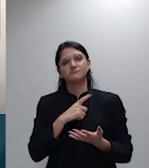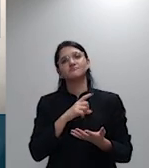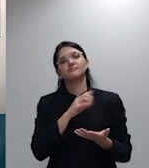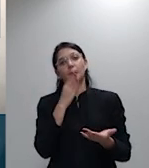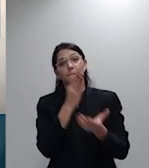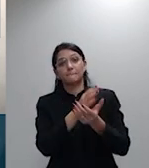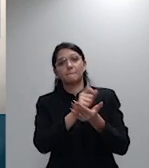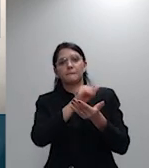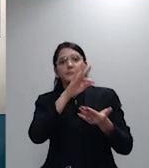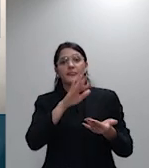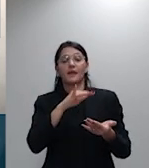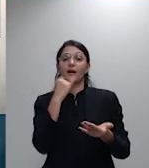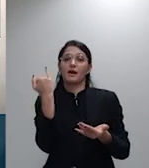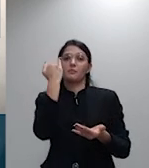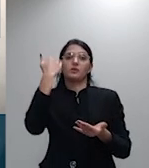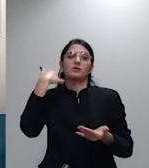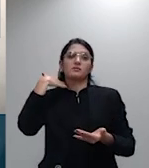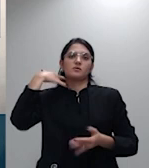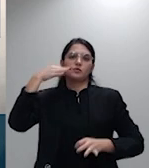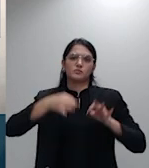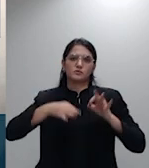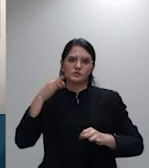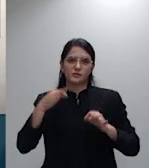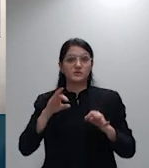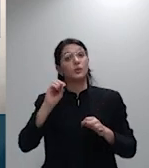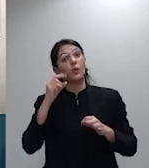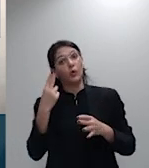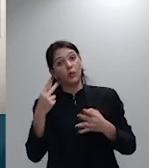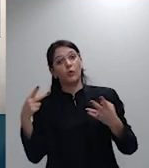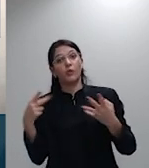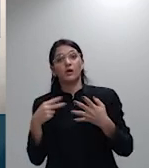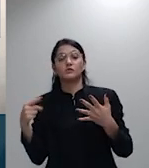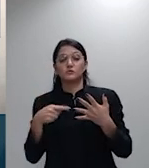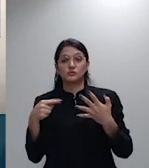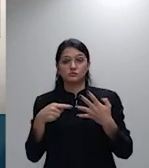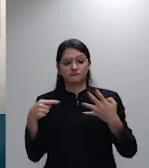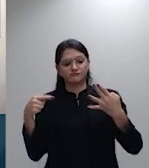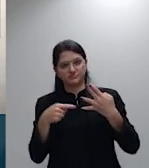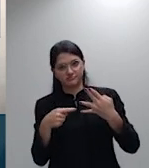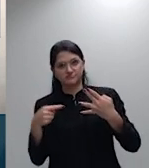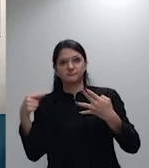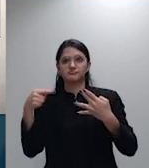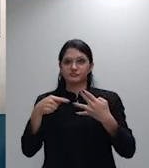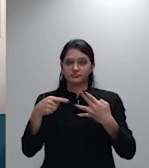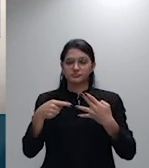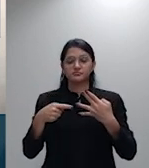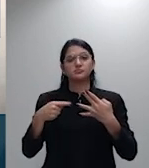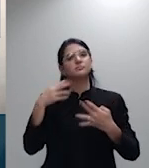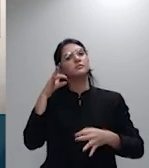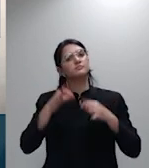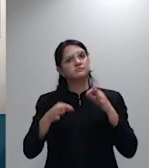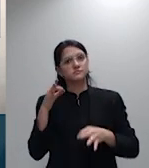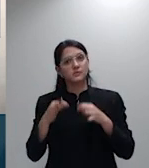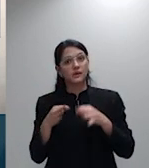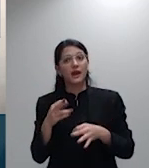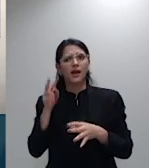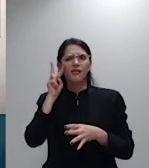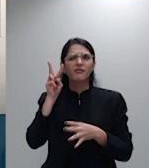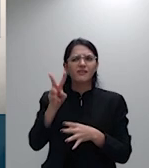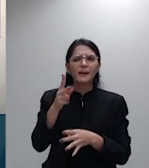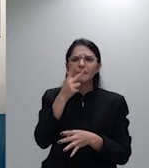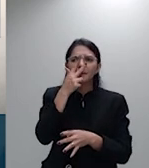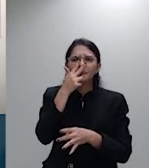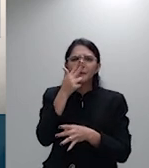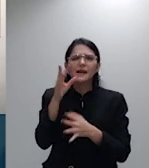tribunais de segundo grau quando diante dessas questões que trazem abusividade na majoração dos planos de saúde